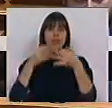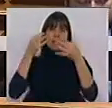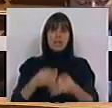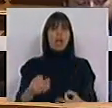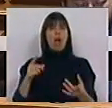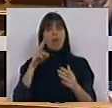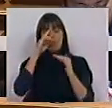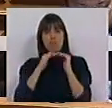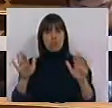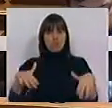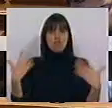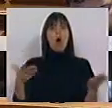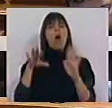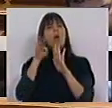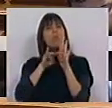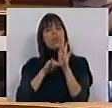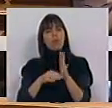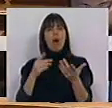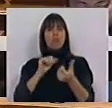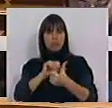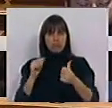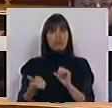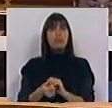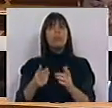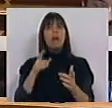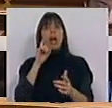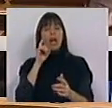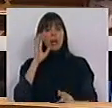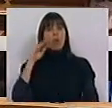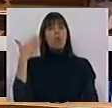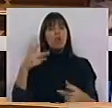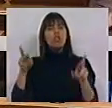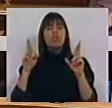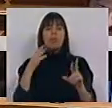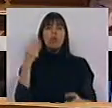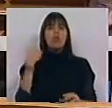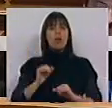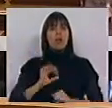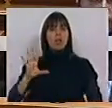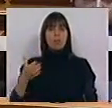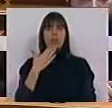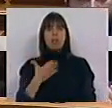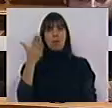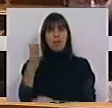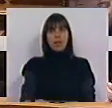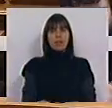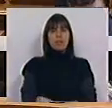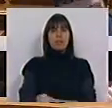programa sustentado, um programa reformista para garantir um futuro de esperança aos jovens do nosso país. Muito obrigado. Obrigado.